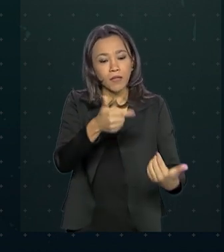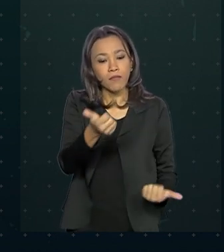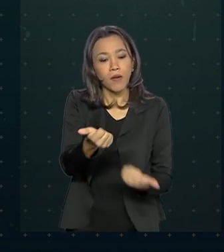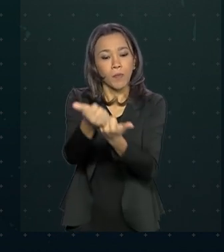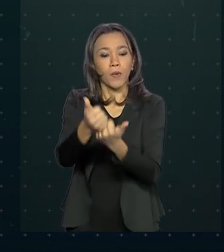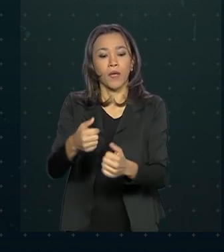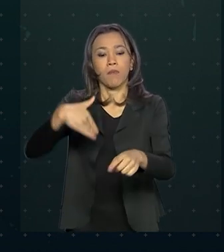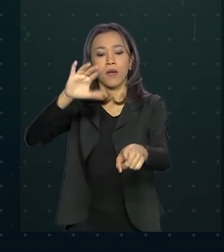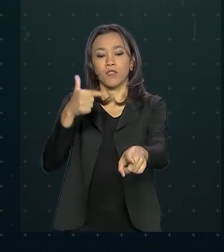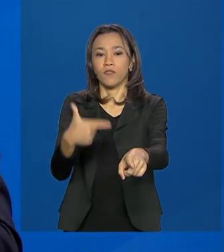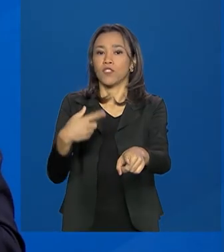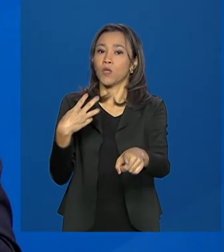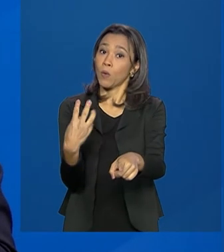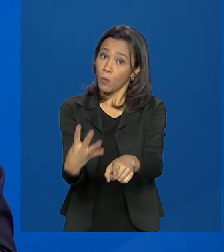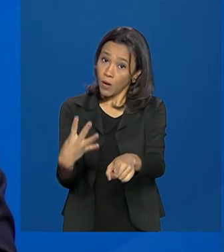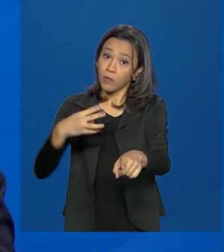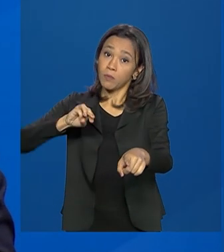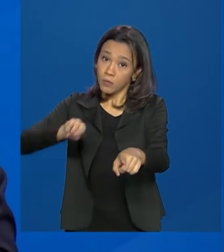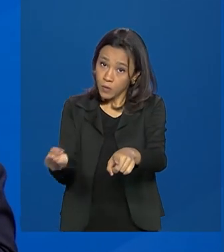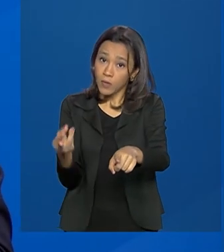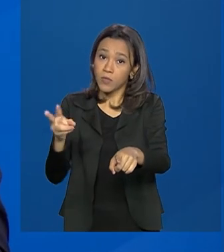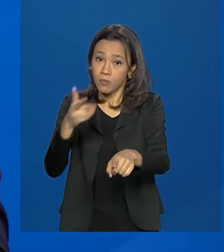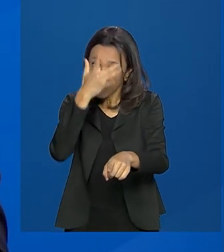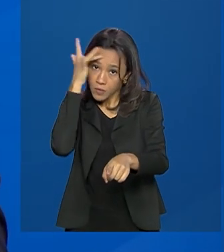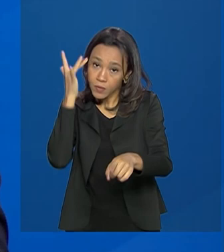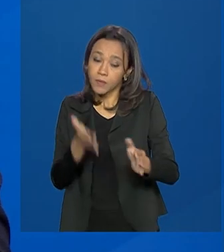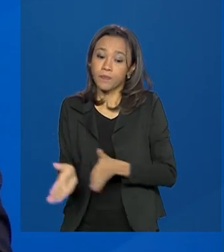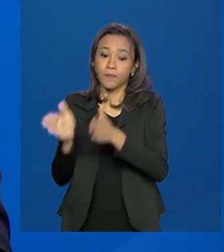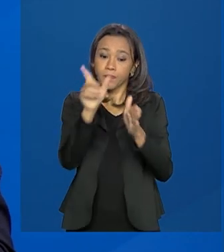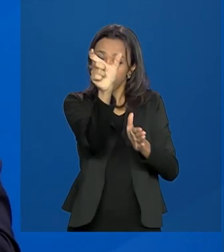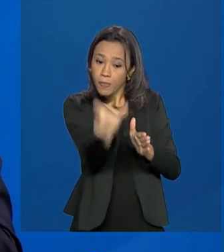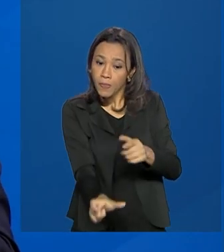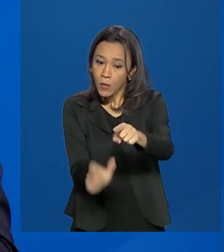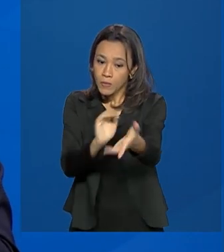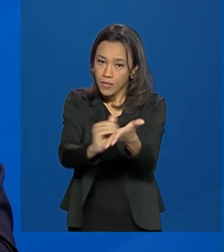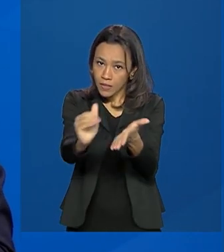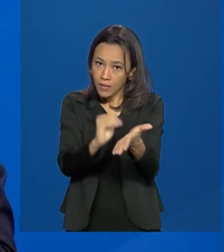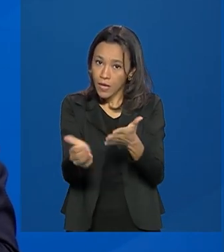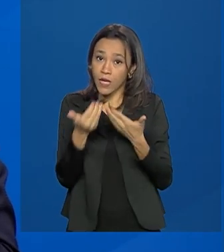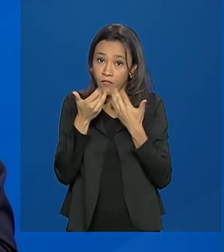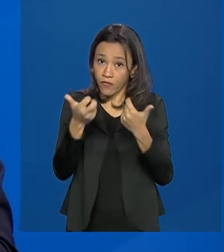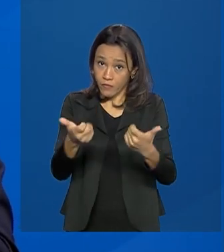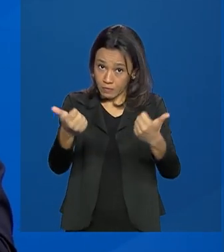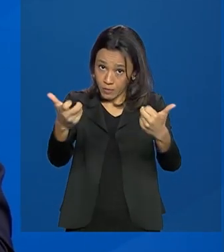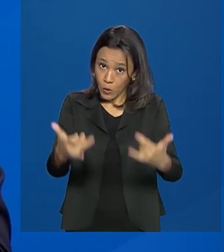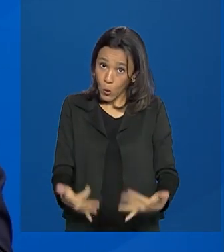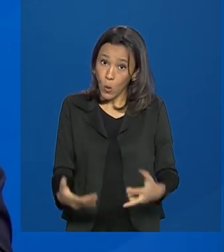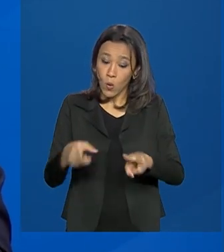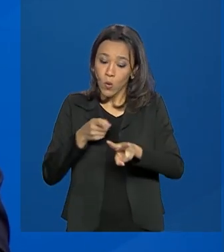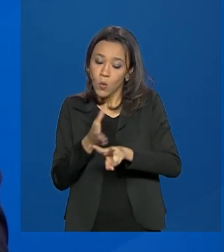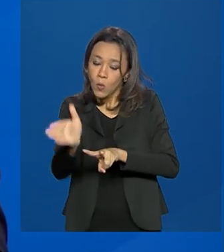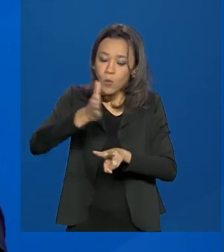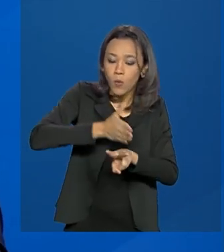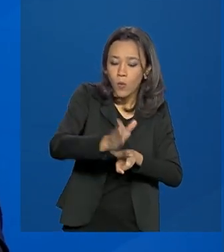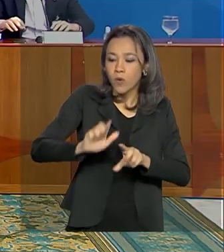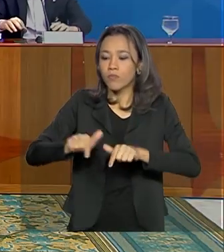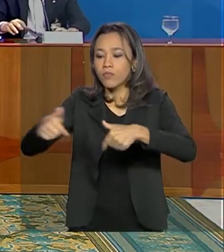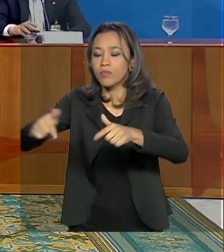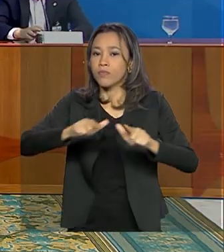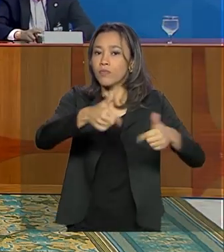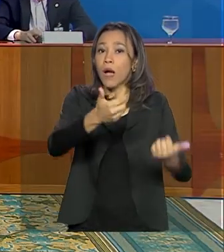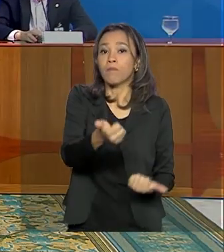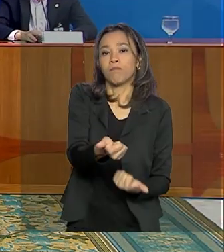milhões de pessoas. O secretário Bruno Bianco reforçou que as duas ações criam uma teia de proteção aos trabalhadores.